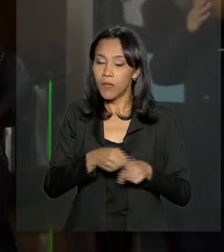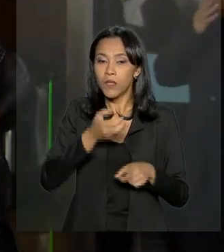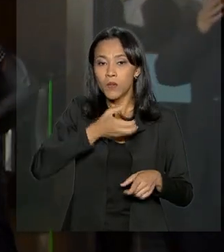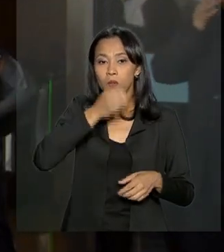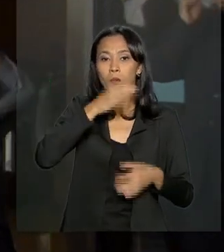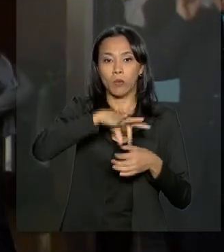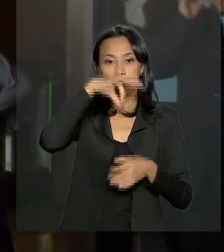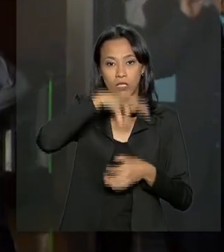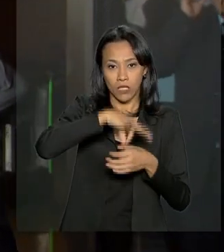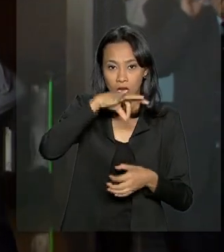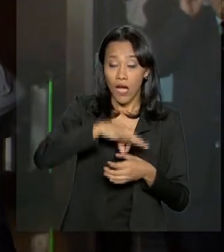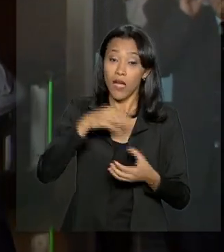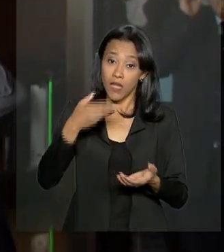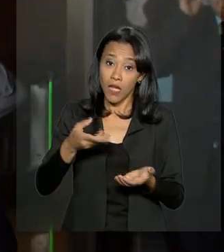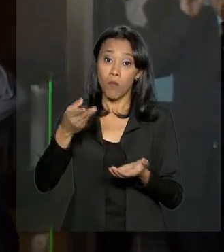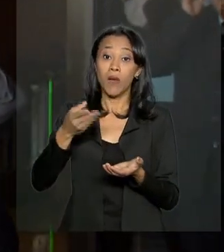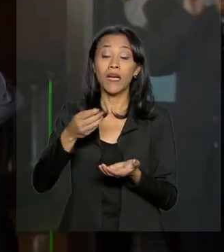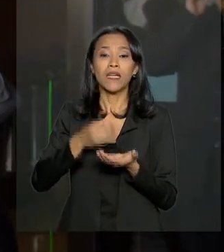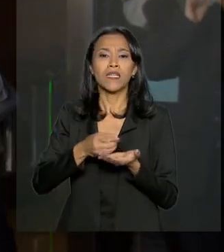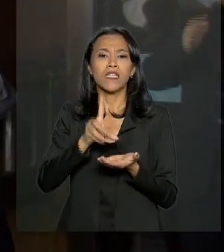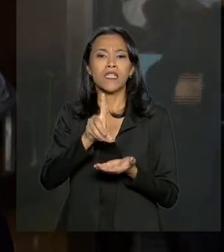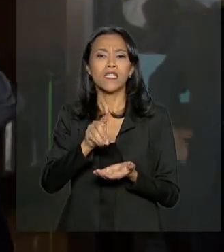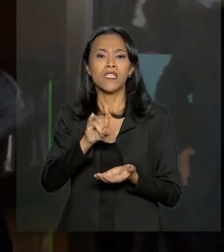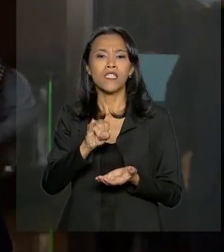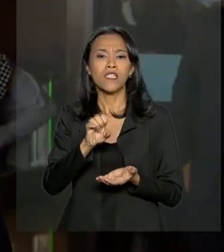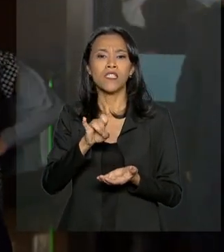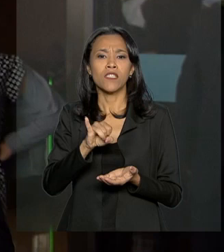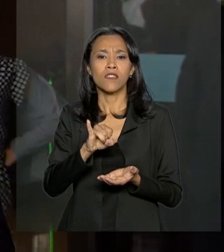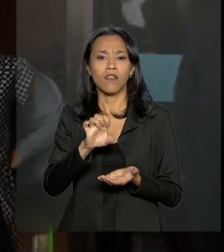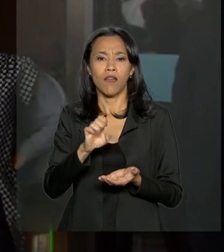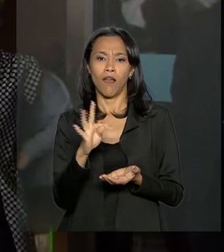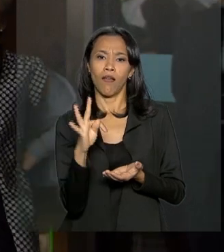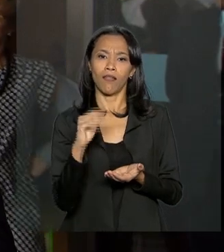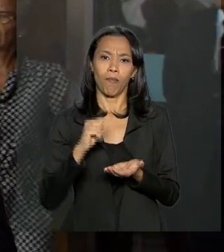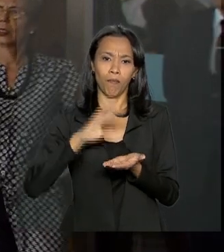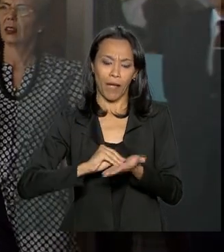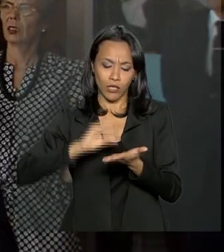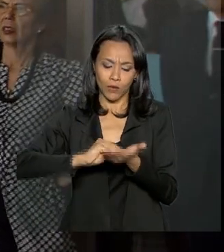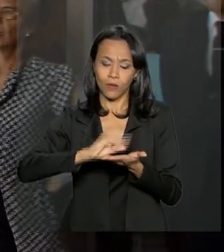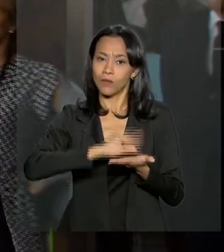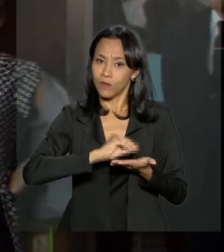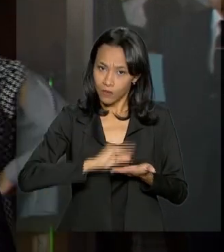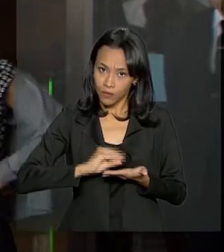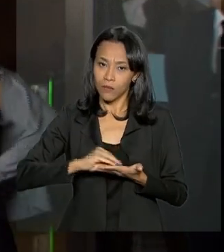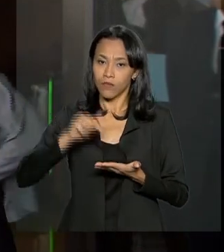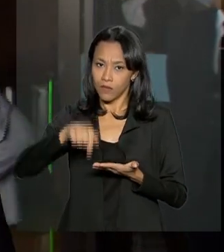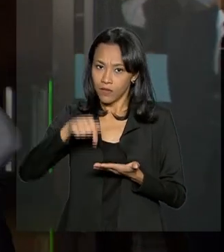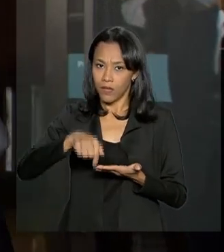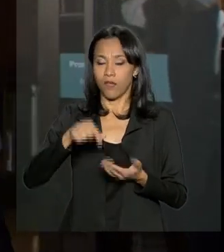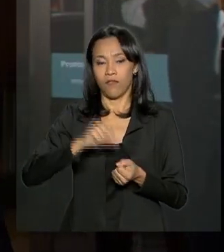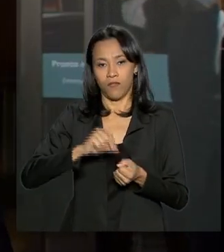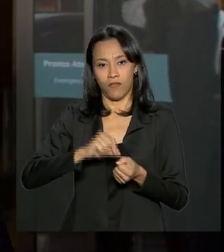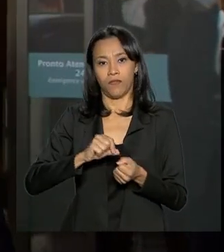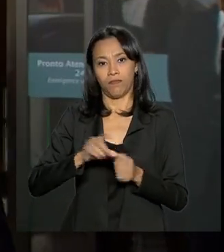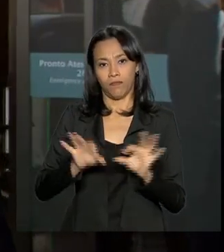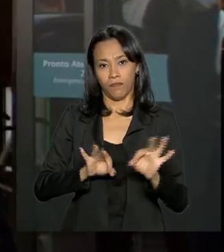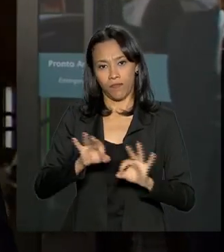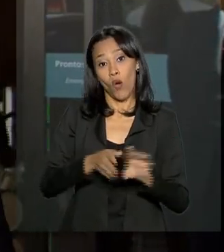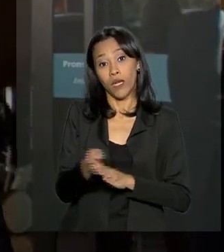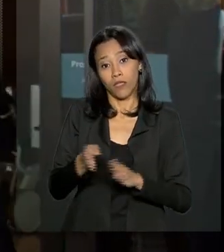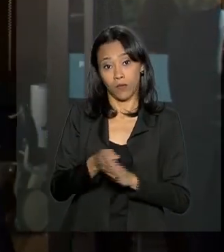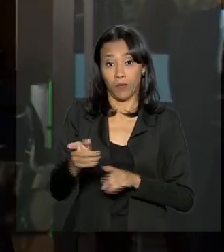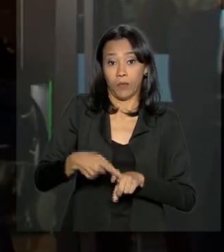dieta pastosa que foi introduzida pelos médicos que o atendem aqui no Hospital Albert Einstein durante o fim de semana.